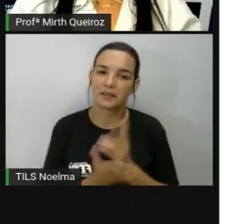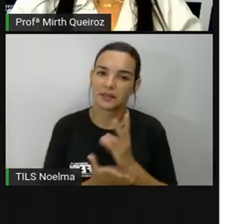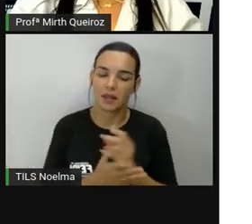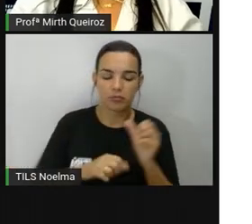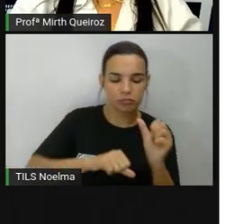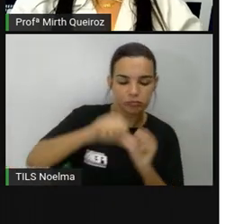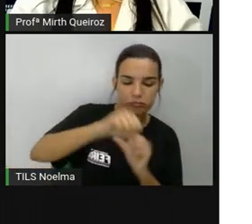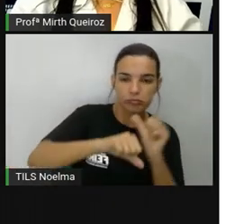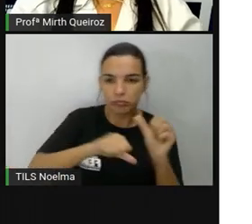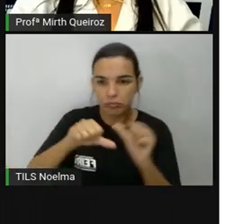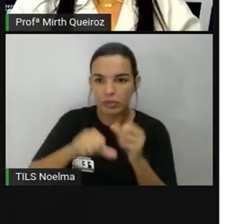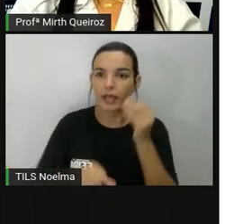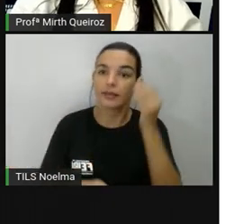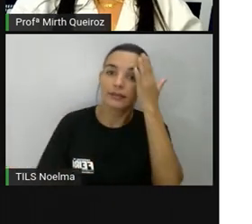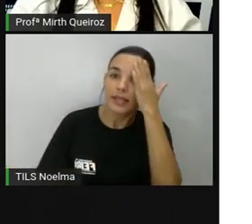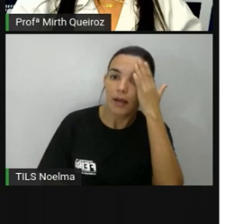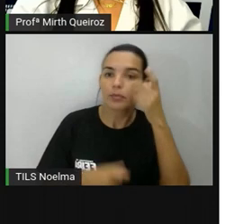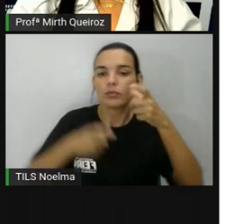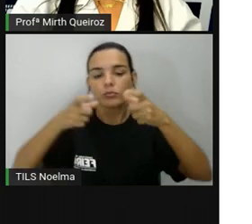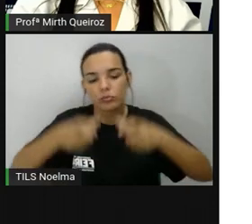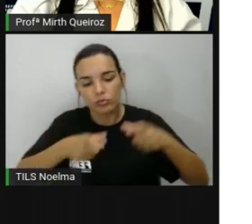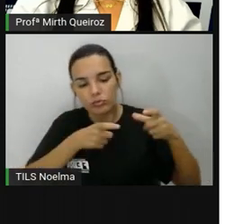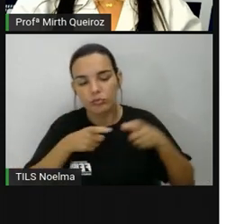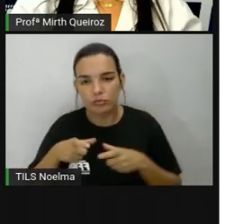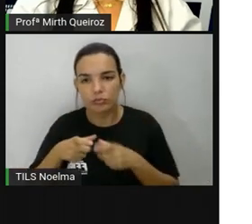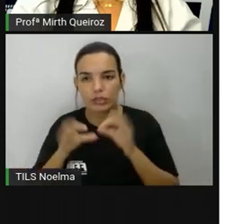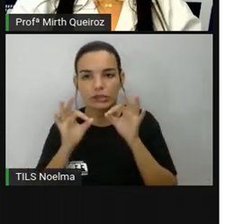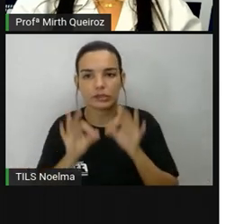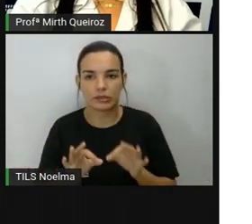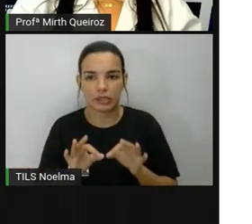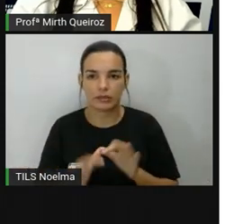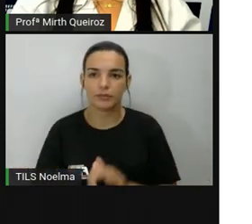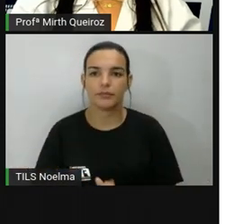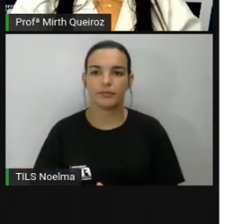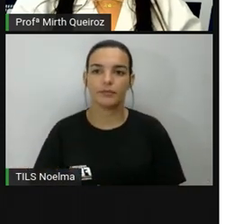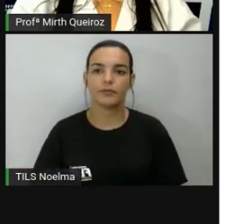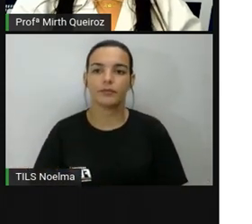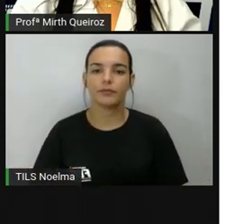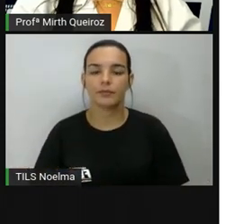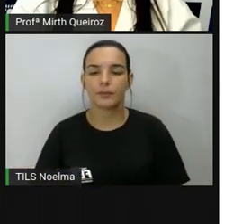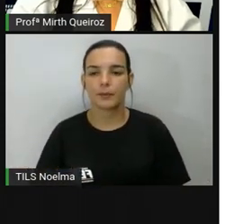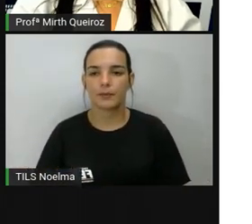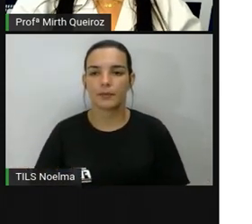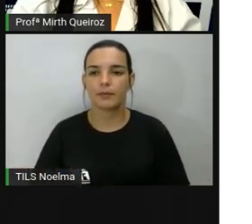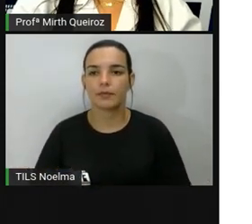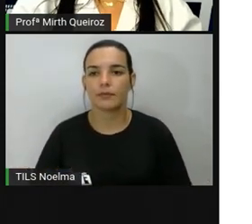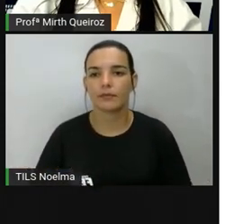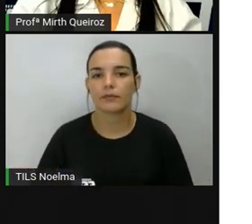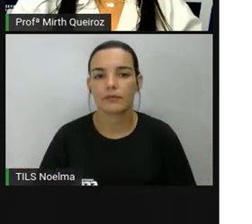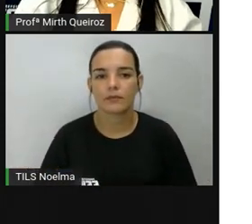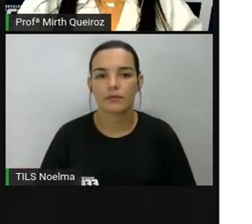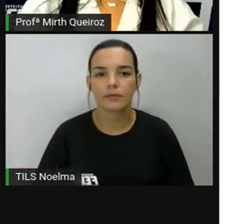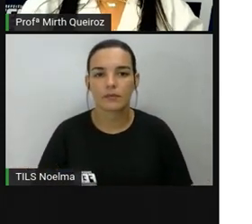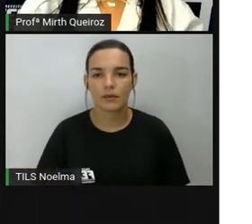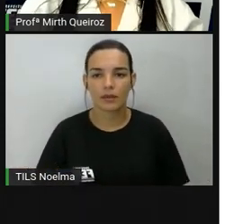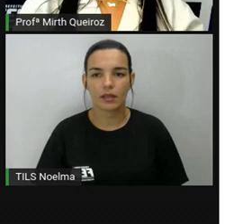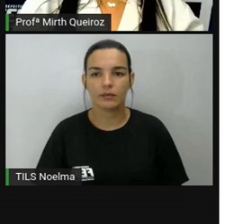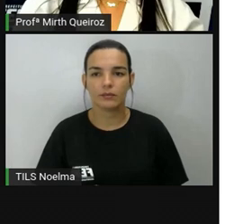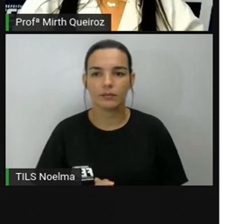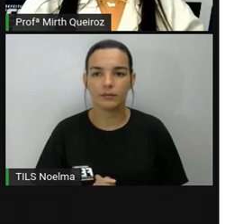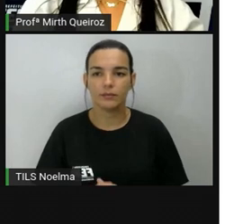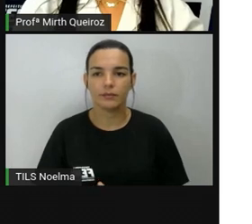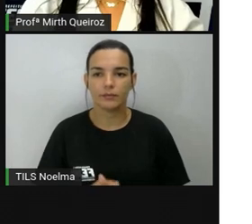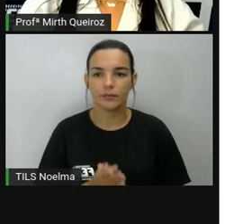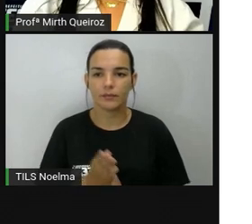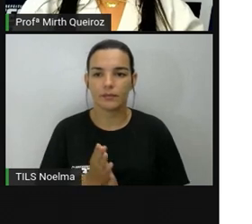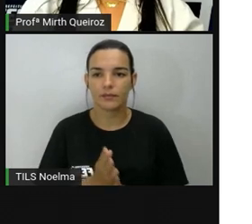modificando aí, eles iriam para os outros pontos aí, os poços cardeais. Mas ela sempre vai ficar em direção à